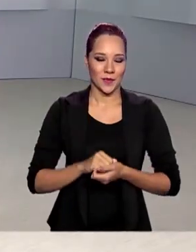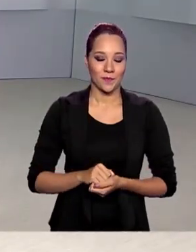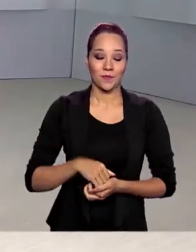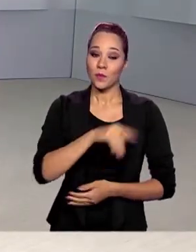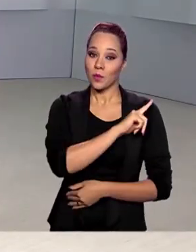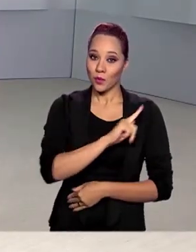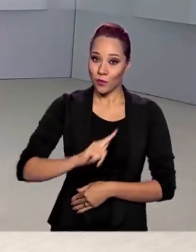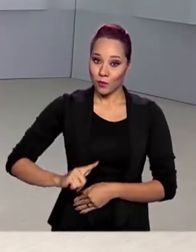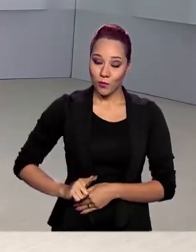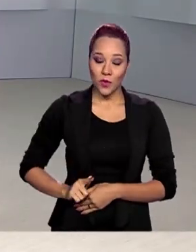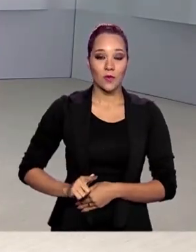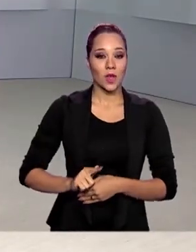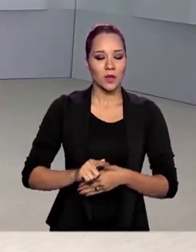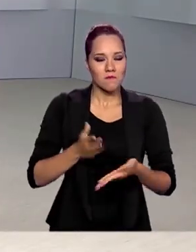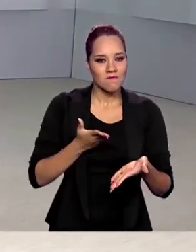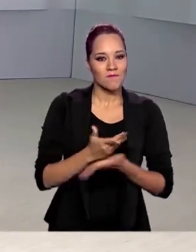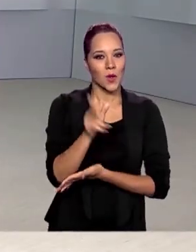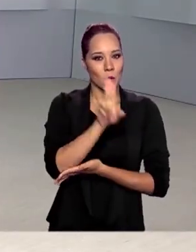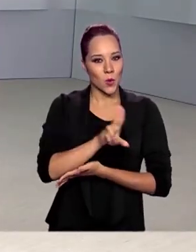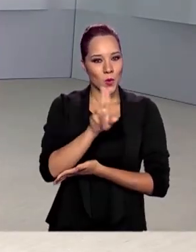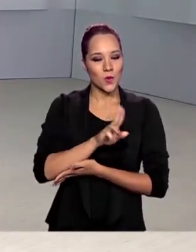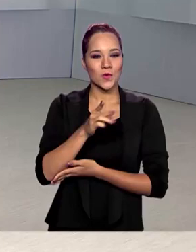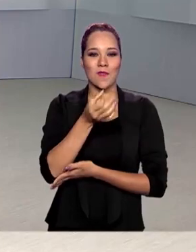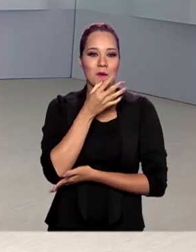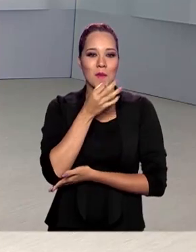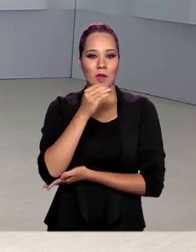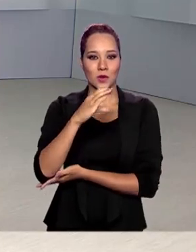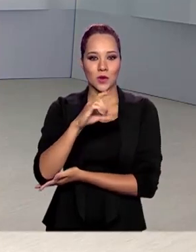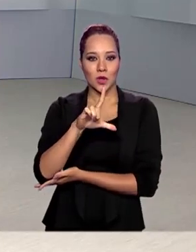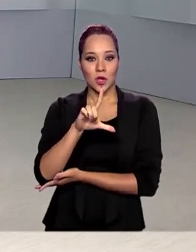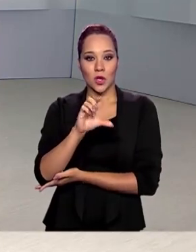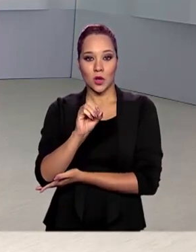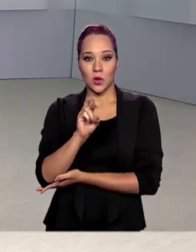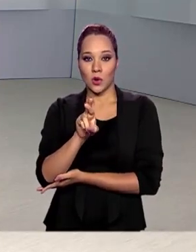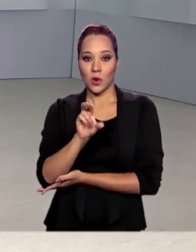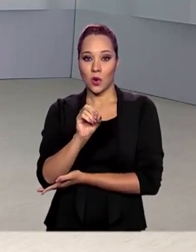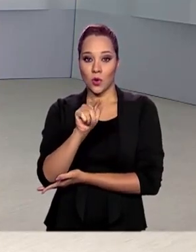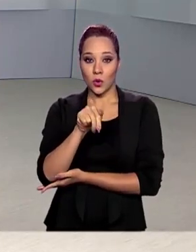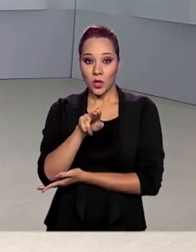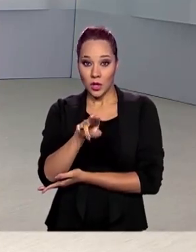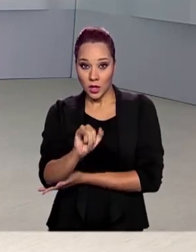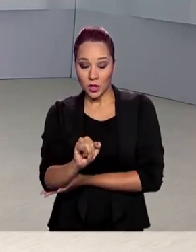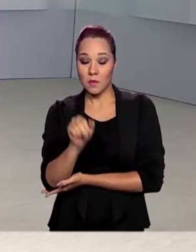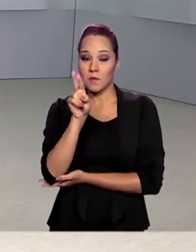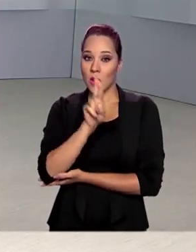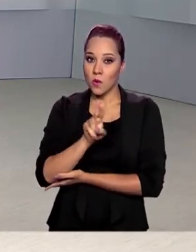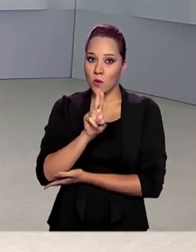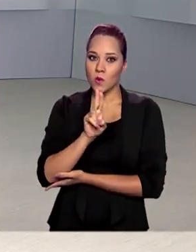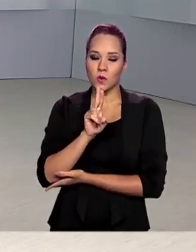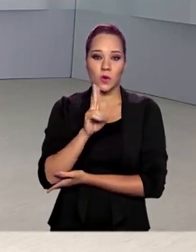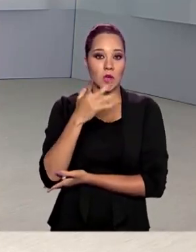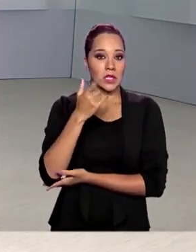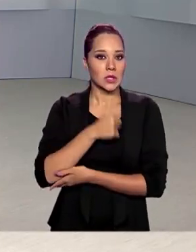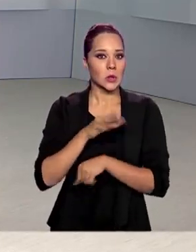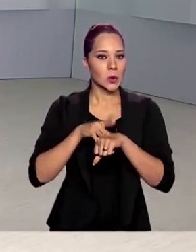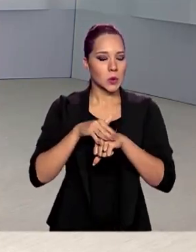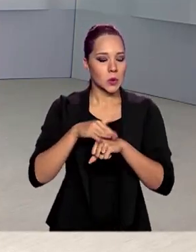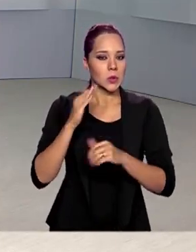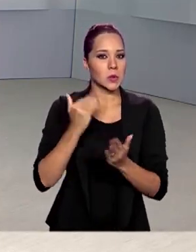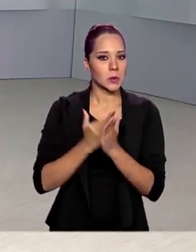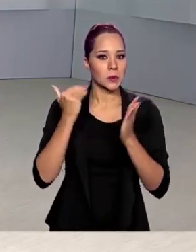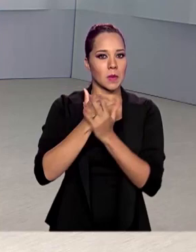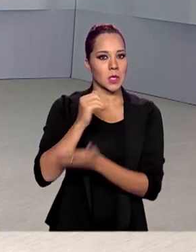autorizou o uso da cloroquina para os casos mais graves de infecção por Covid-19. Entenda isso na